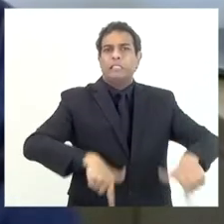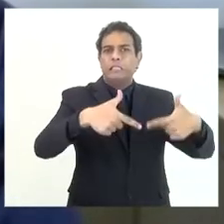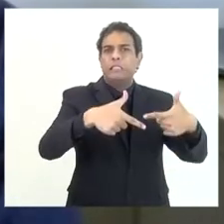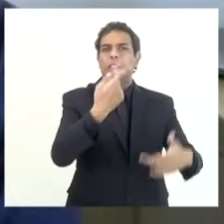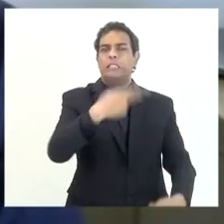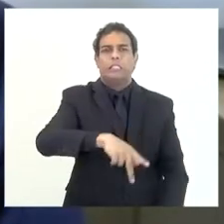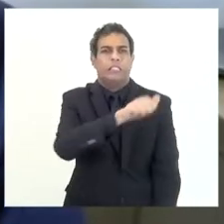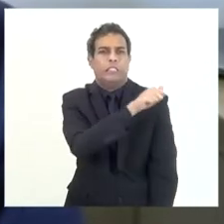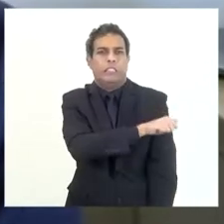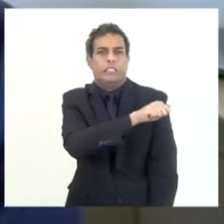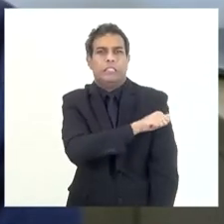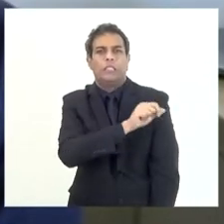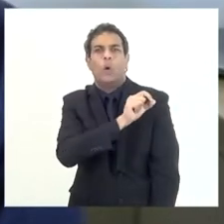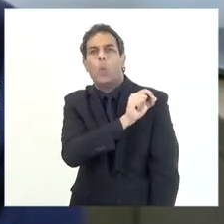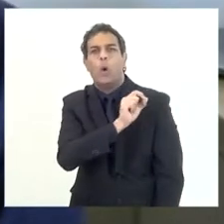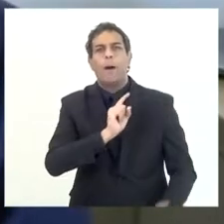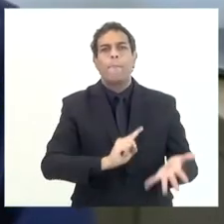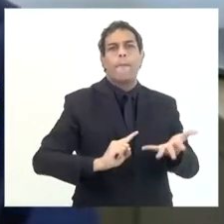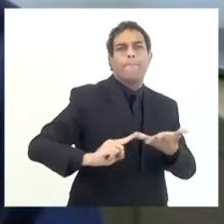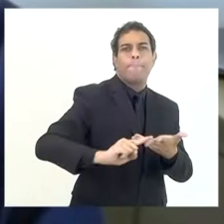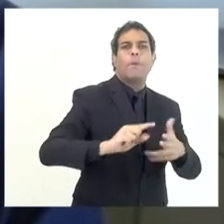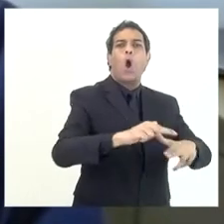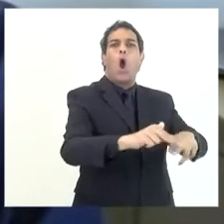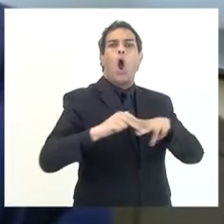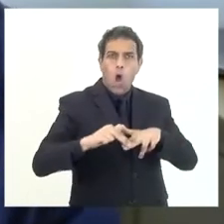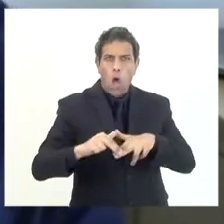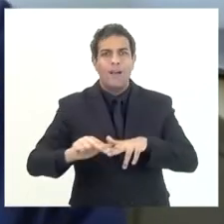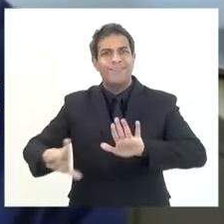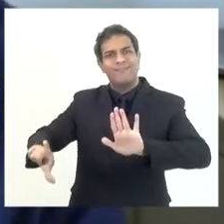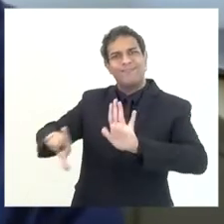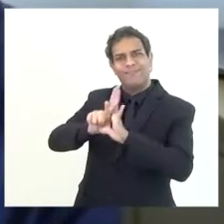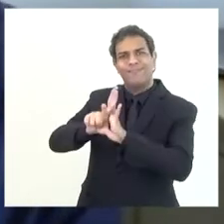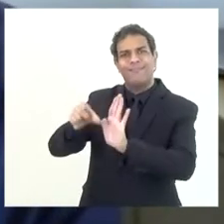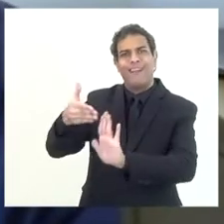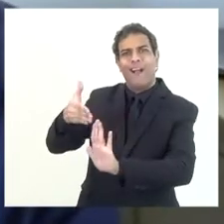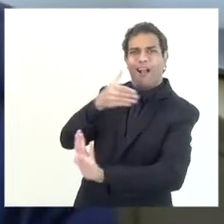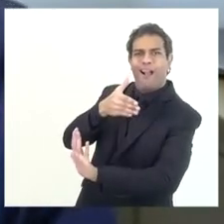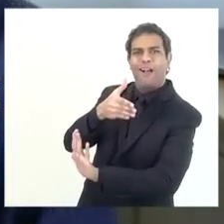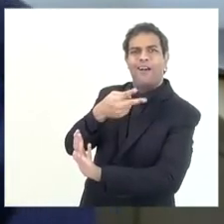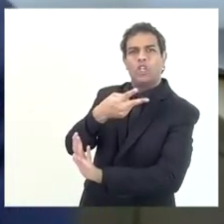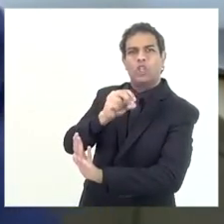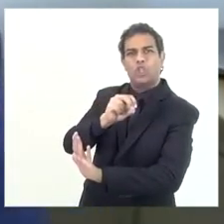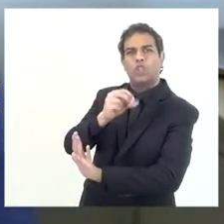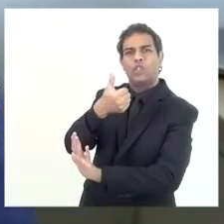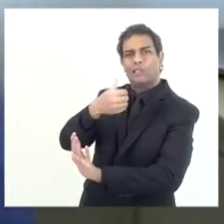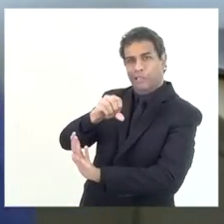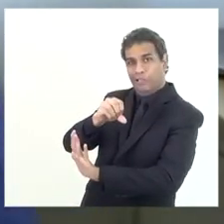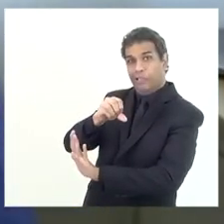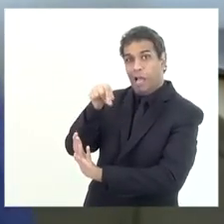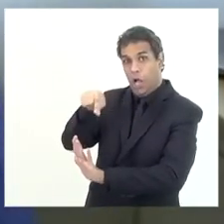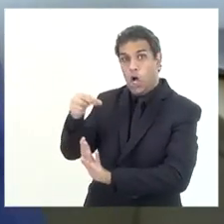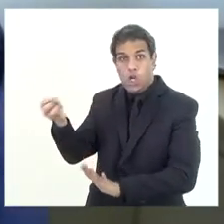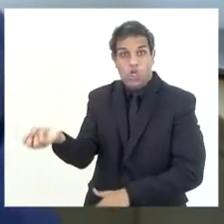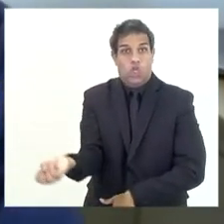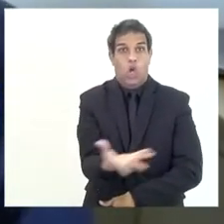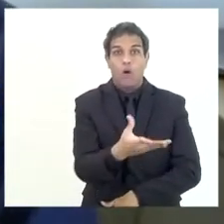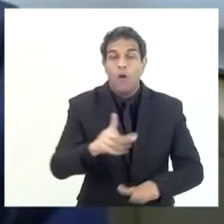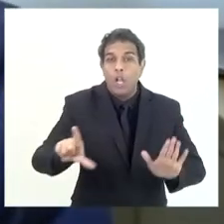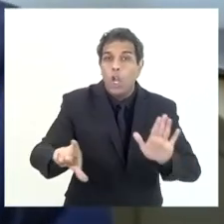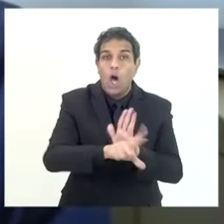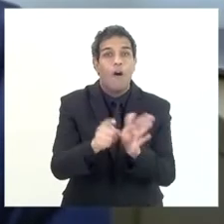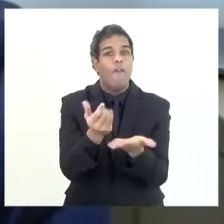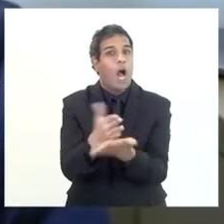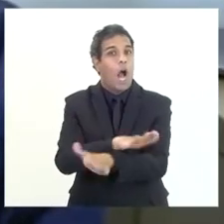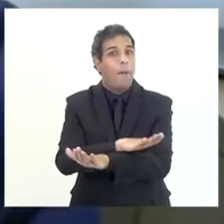que derivassem dessa questão da legislação antiga. Porque pela legislação nova isso acabou.